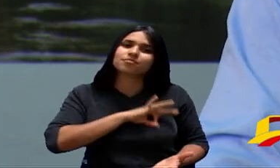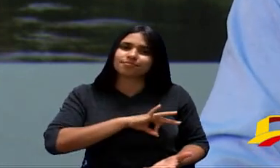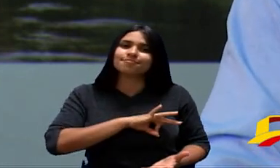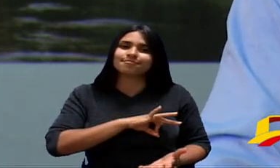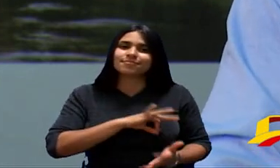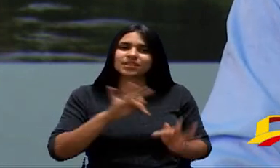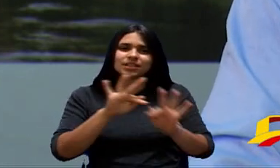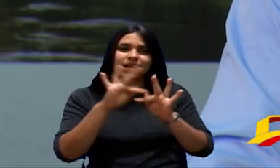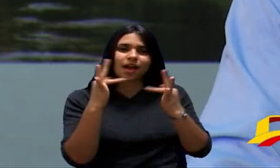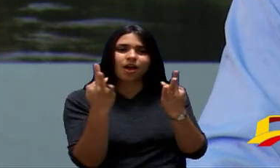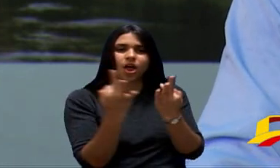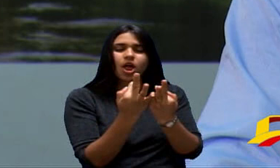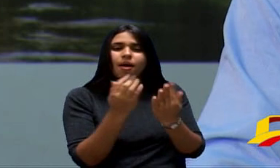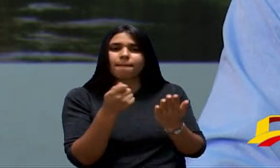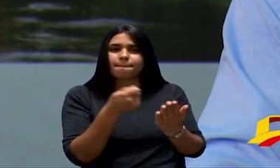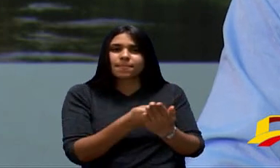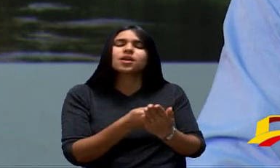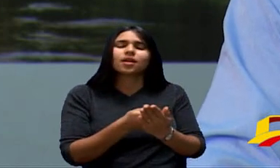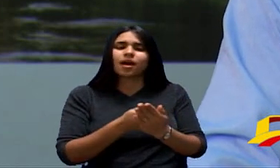Família Da Melhor Forma Possível Com